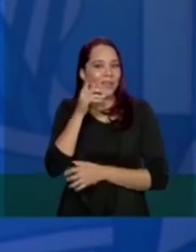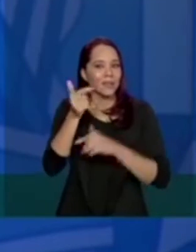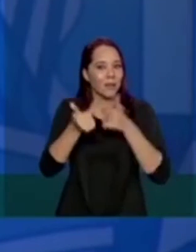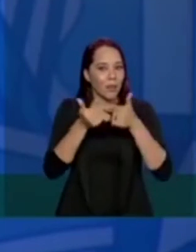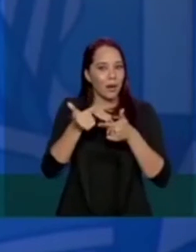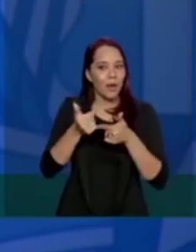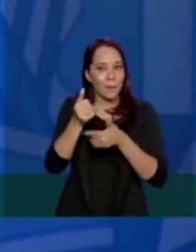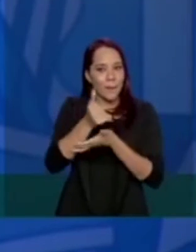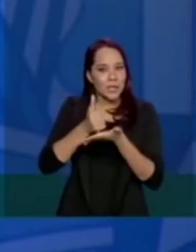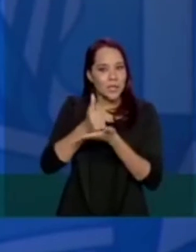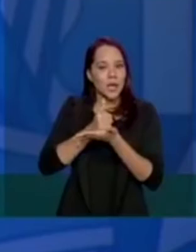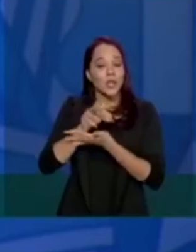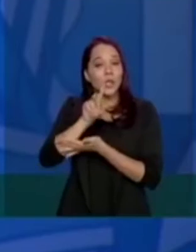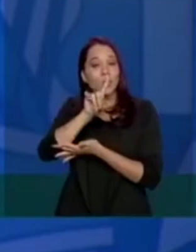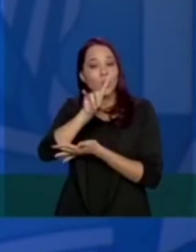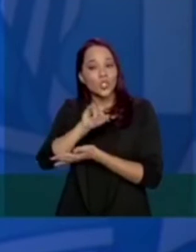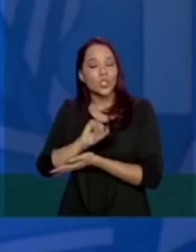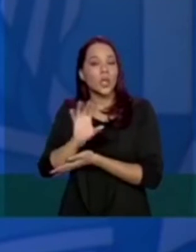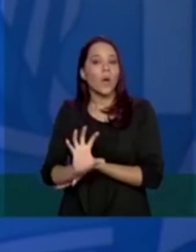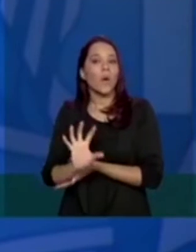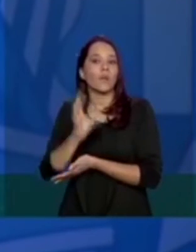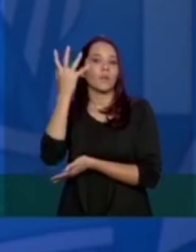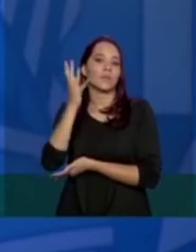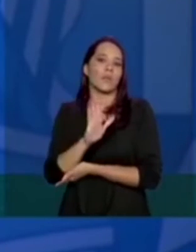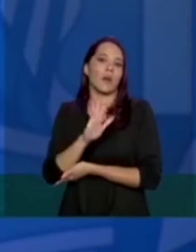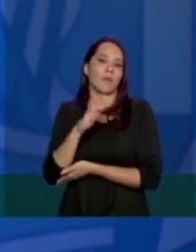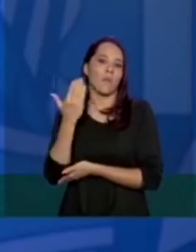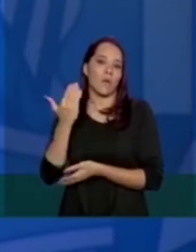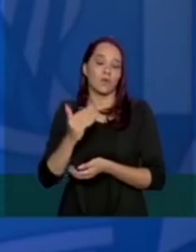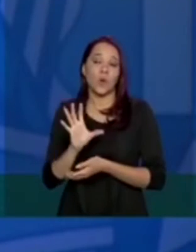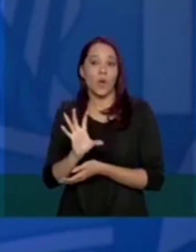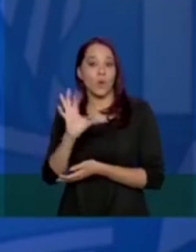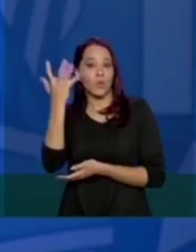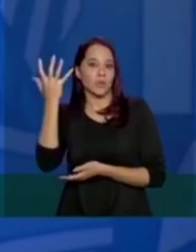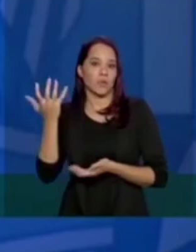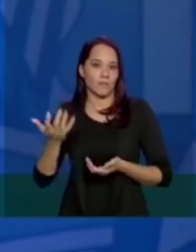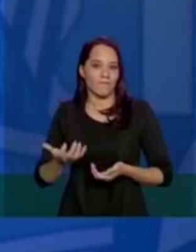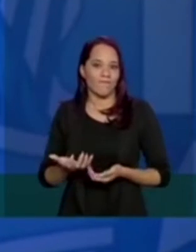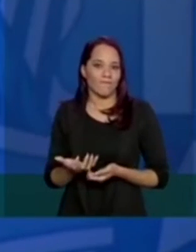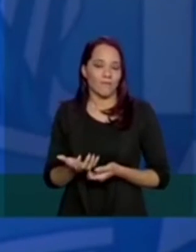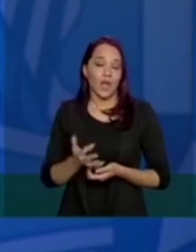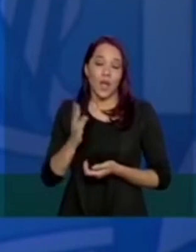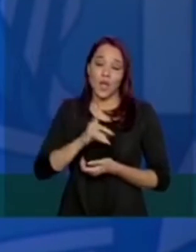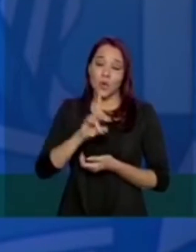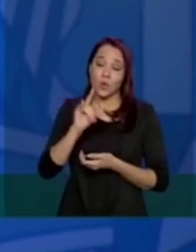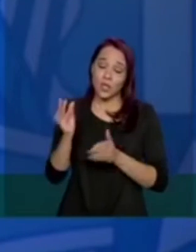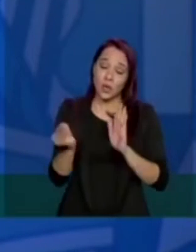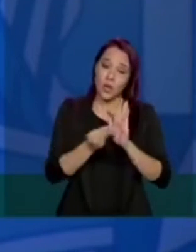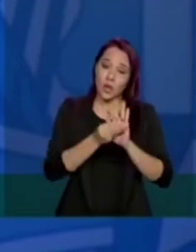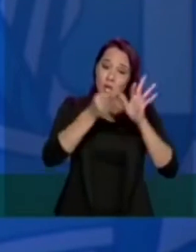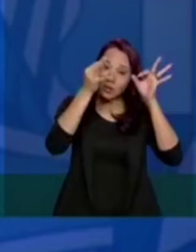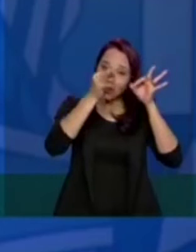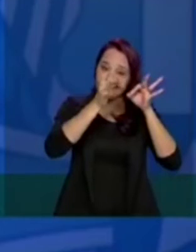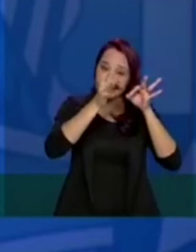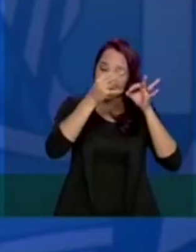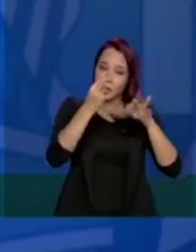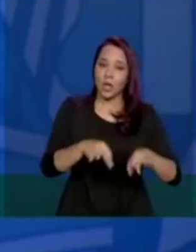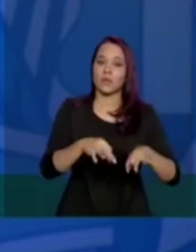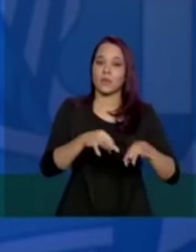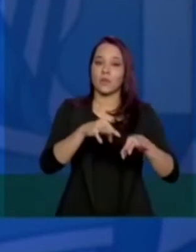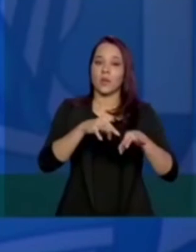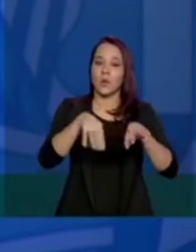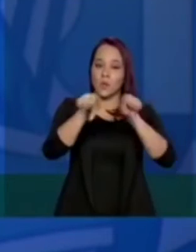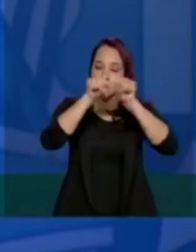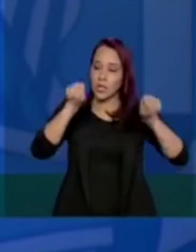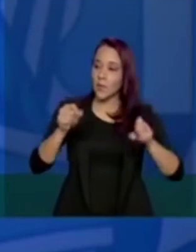a data de ocorrência. E à medida em que nós conseguirmos estabelecer o sistema com estados e municípios, para